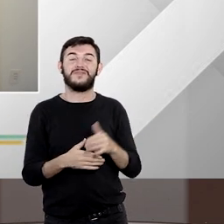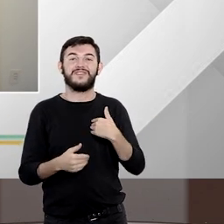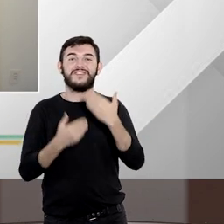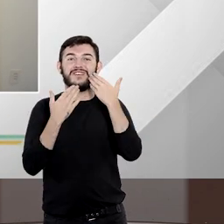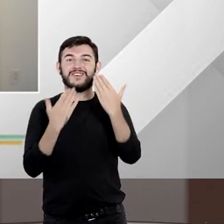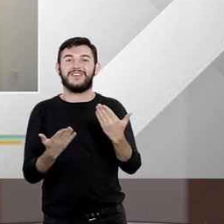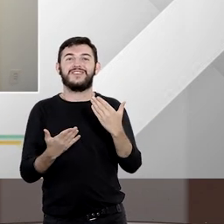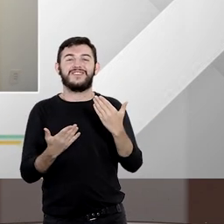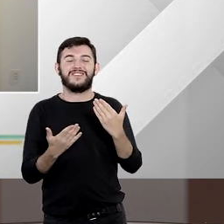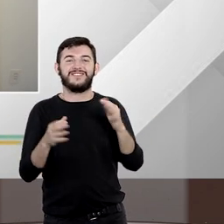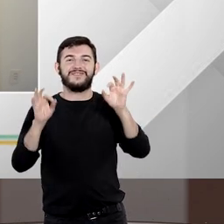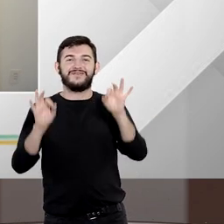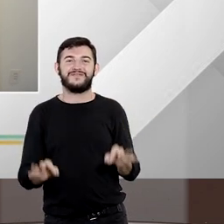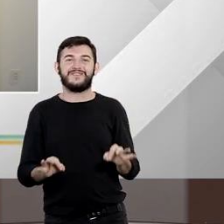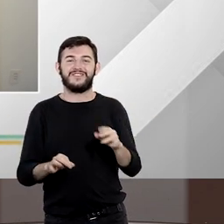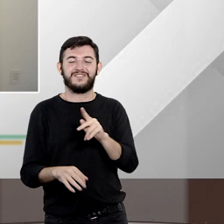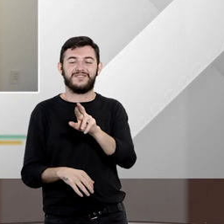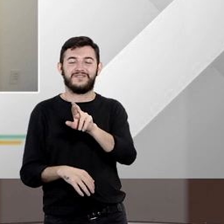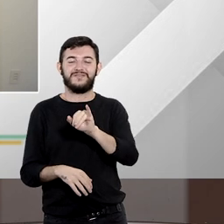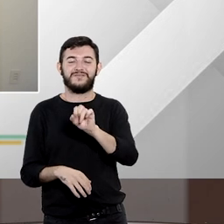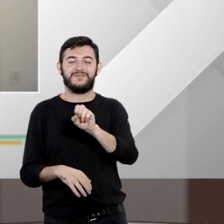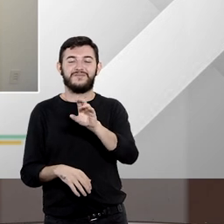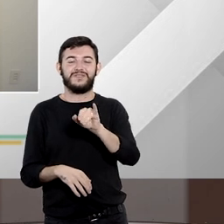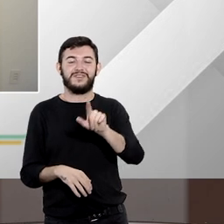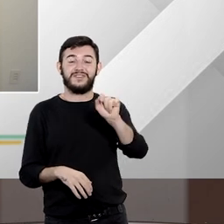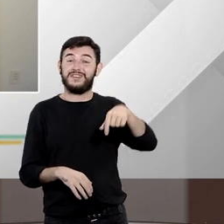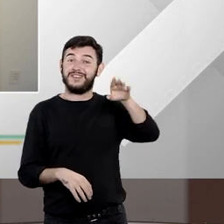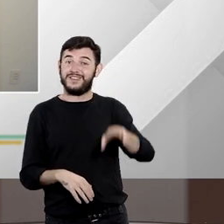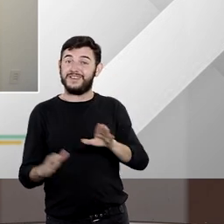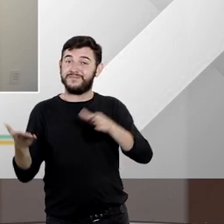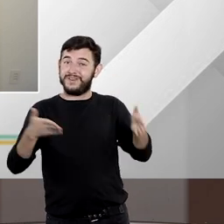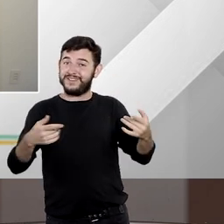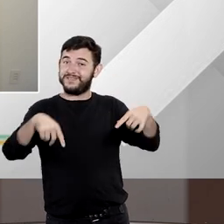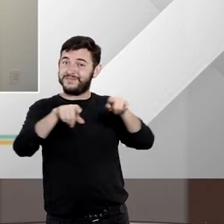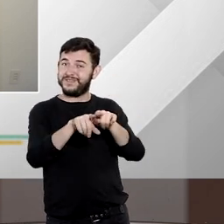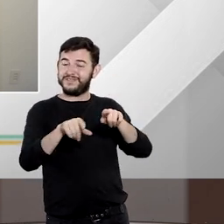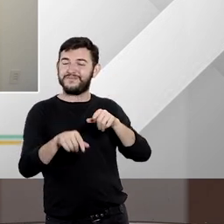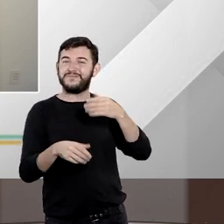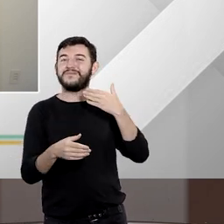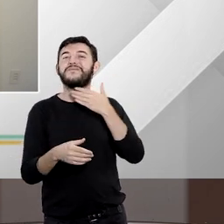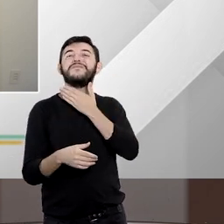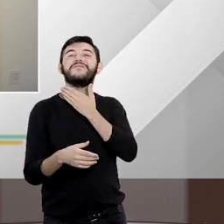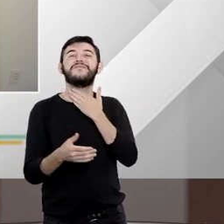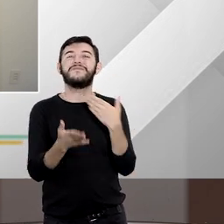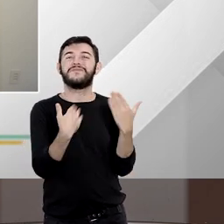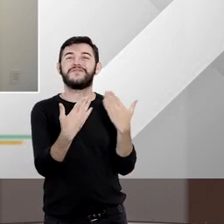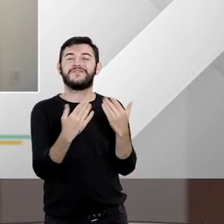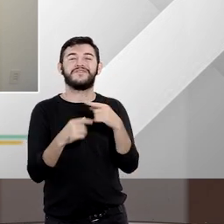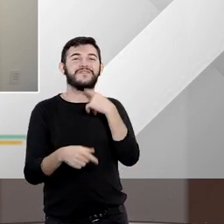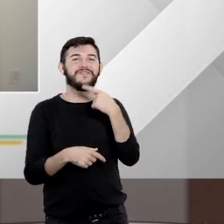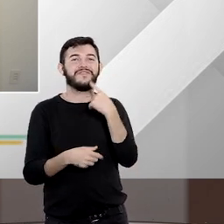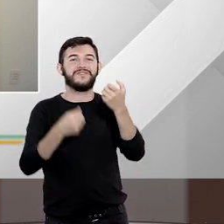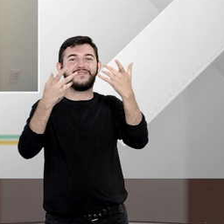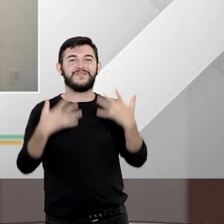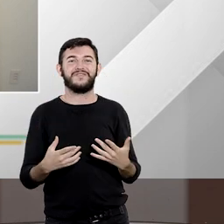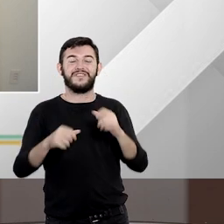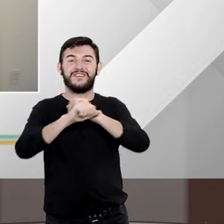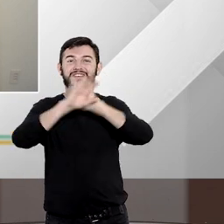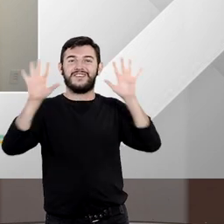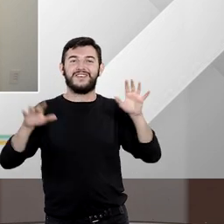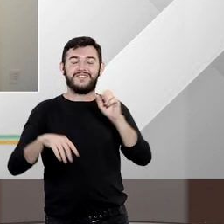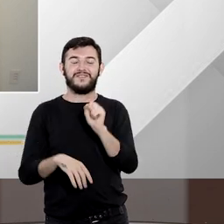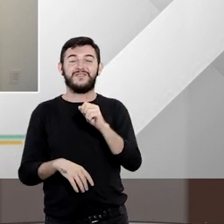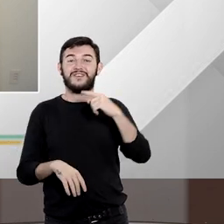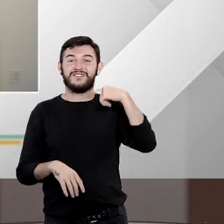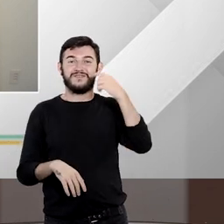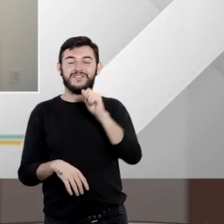agradecemos com certeza Priscila quem também participou com a gente desse bate-papo e tirou tantas dúvidas foi o advogado Antônio